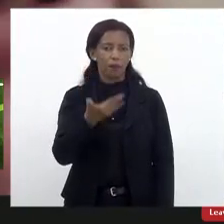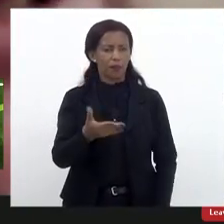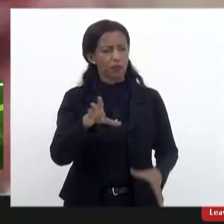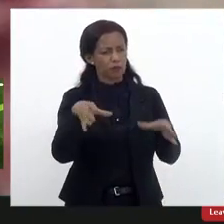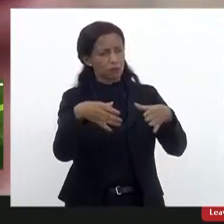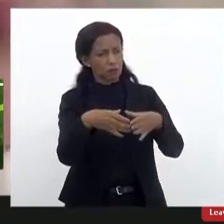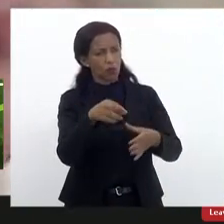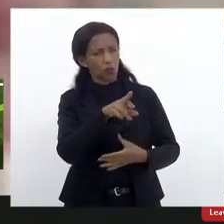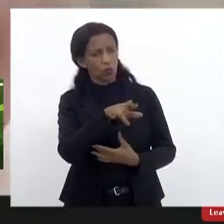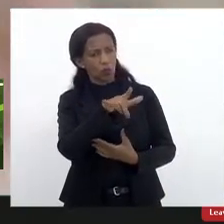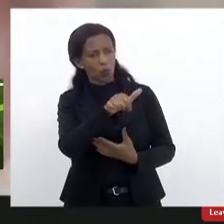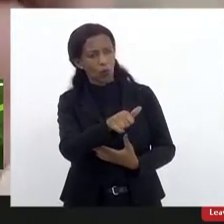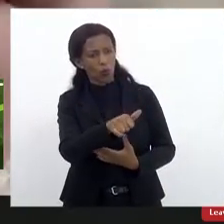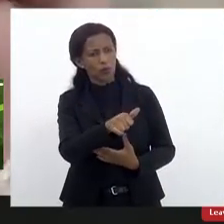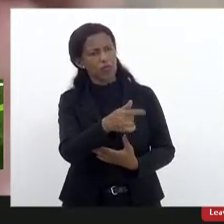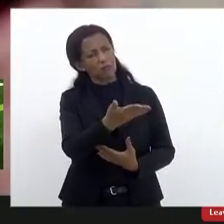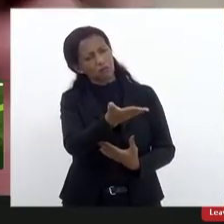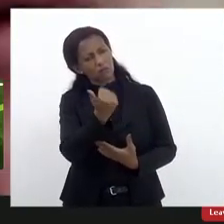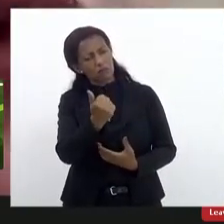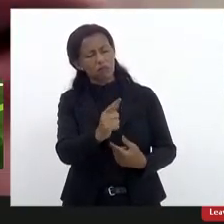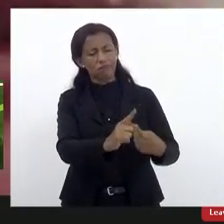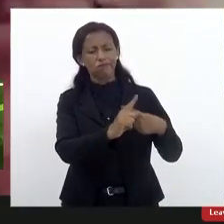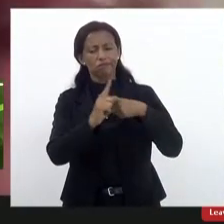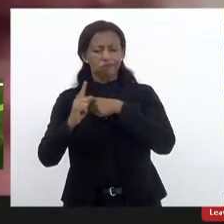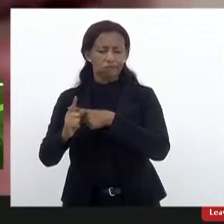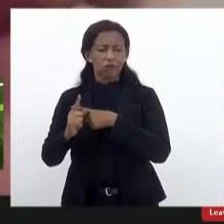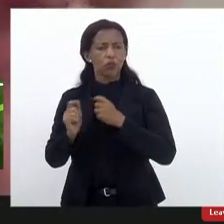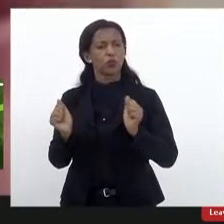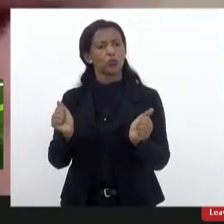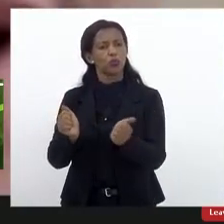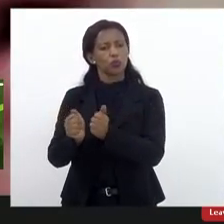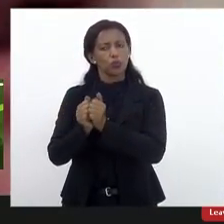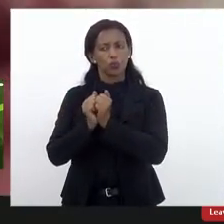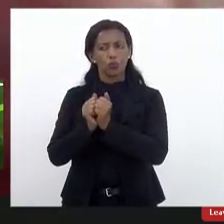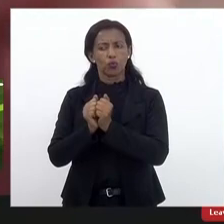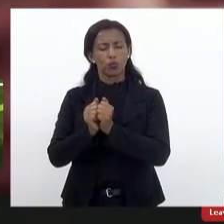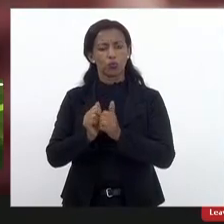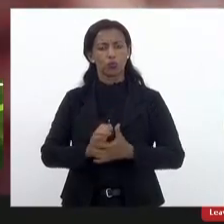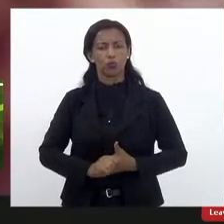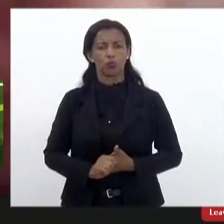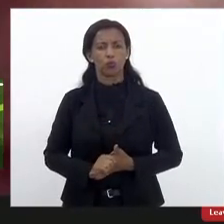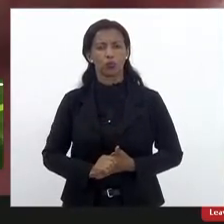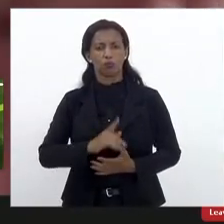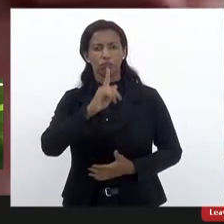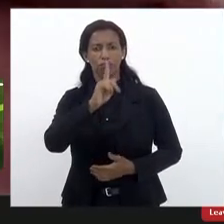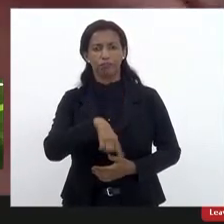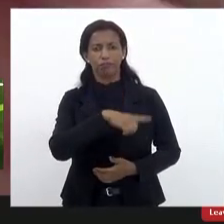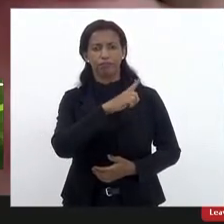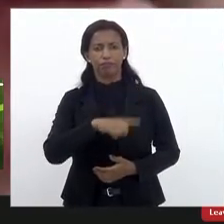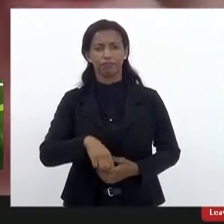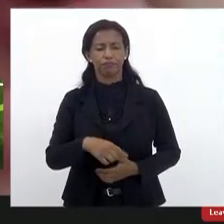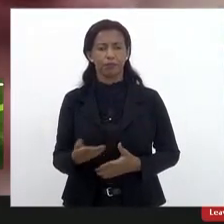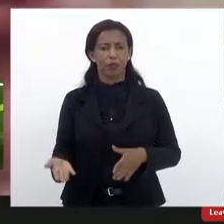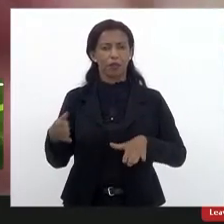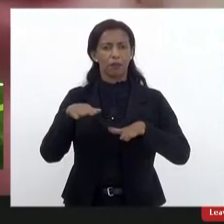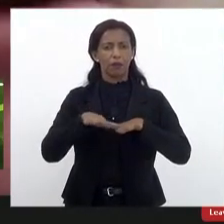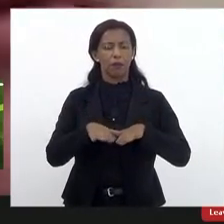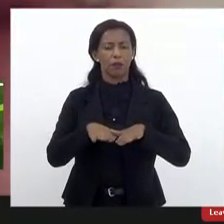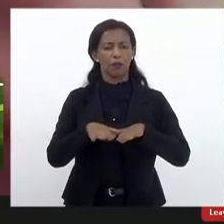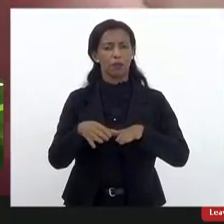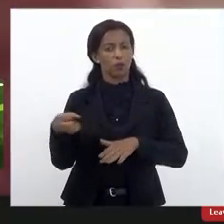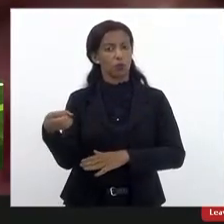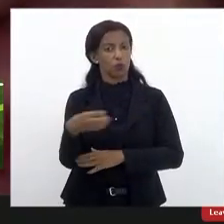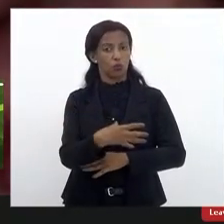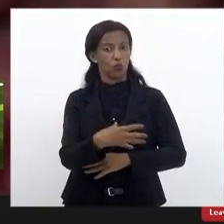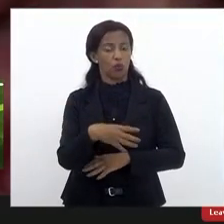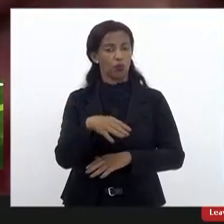se some nessa luta para a suspensão da implementação do novo ensino